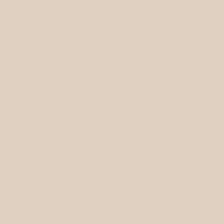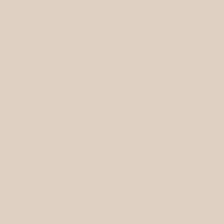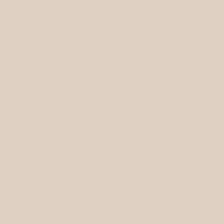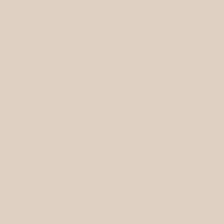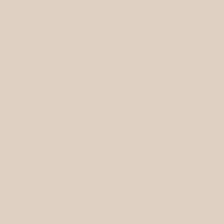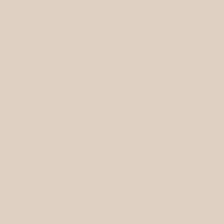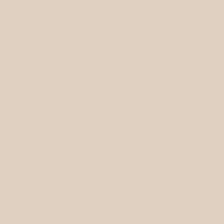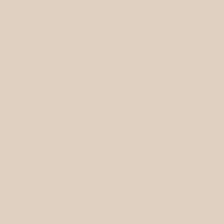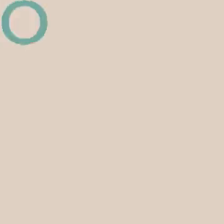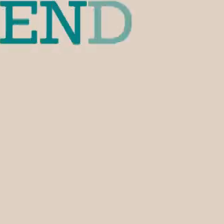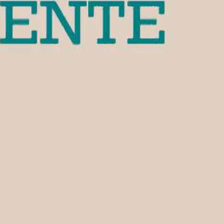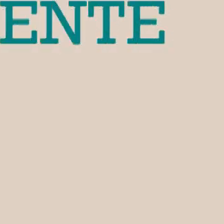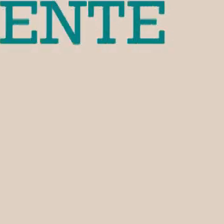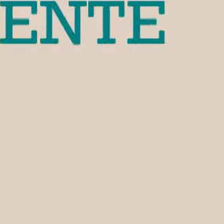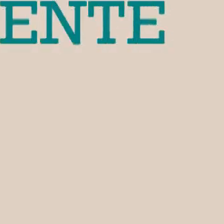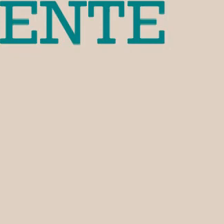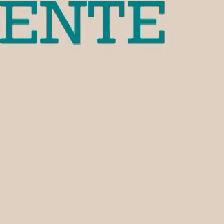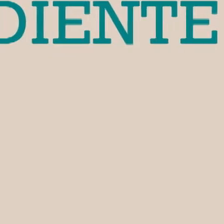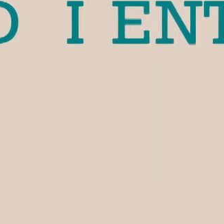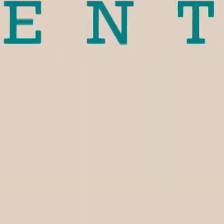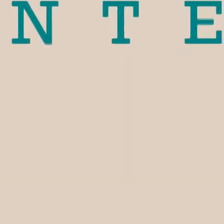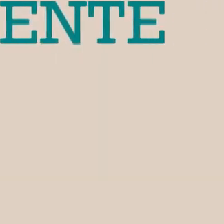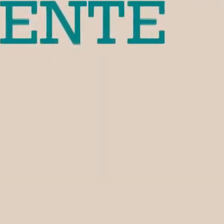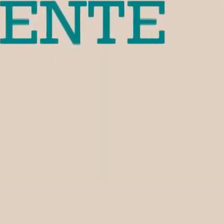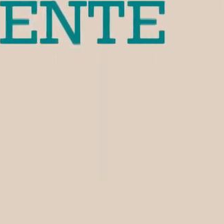antemão, é só